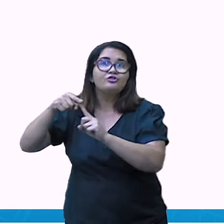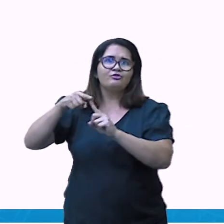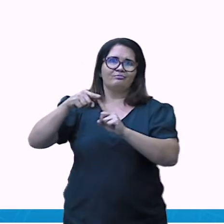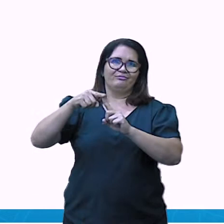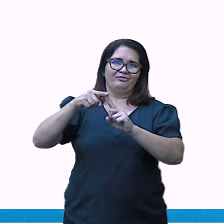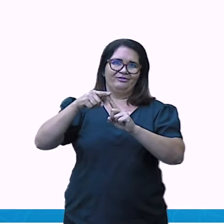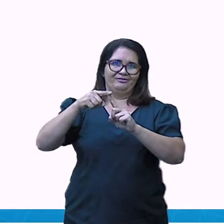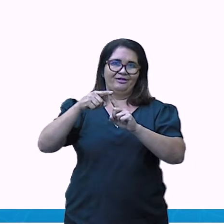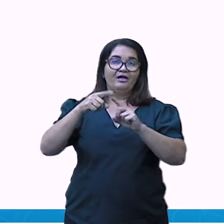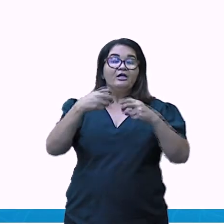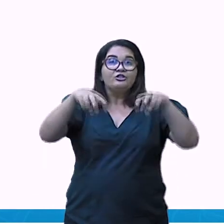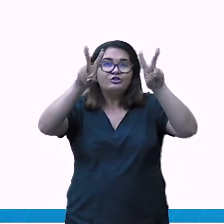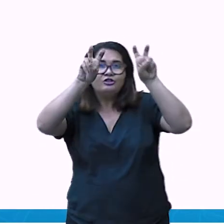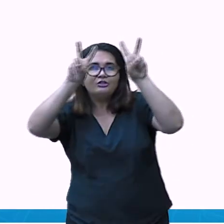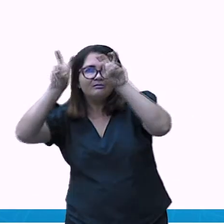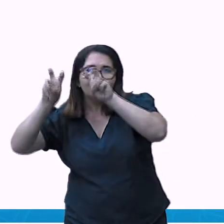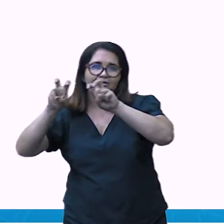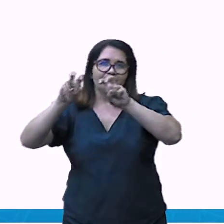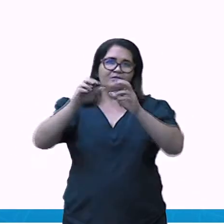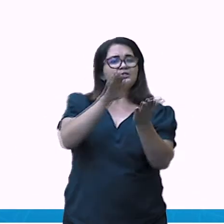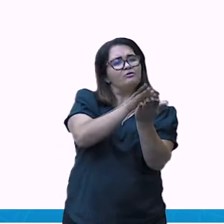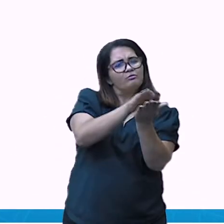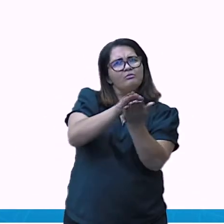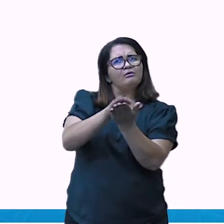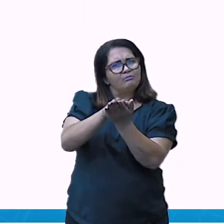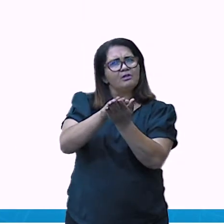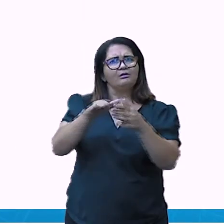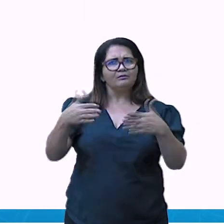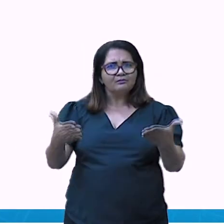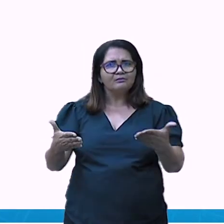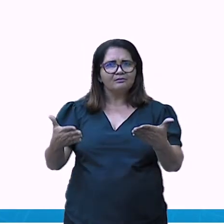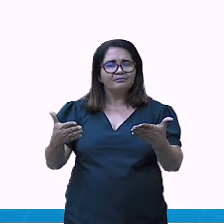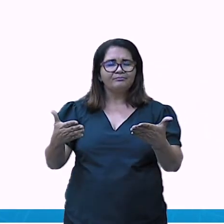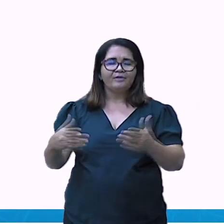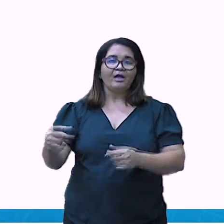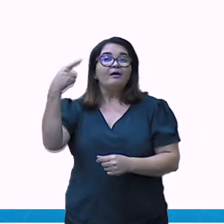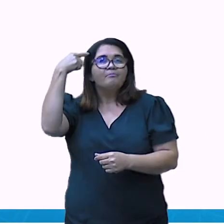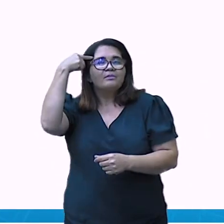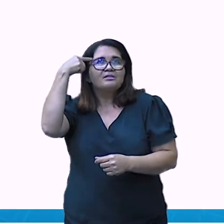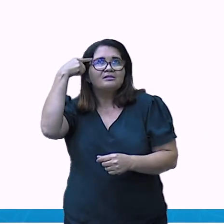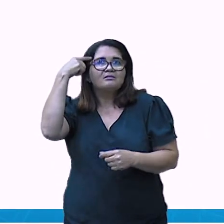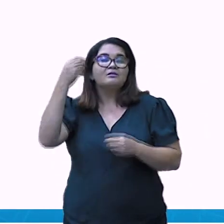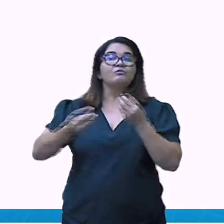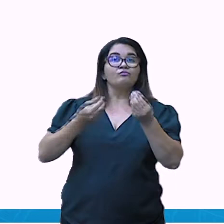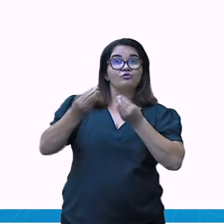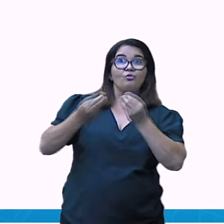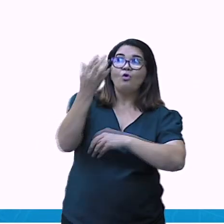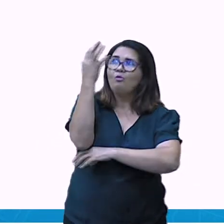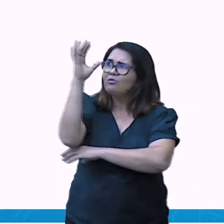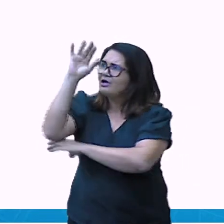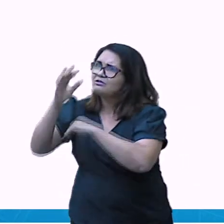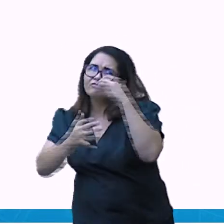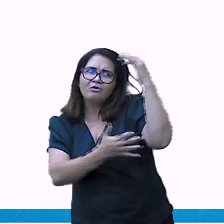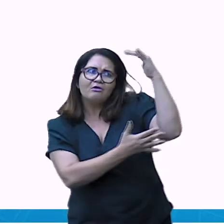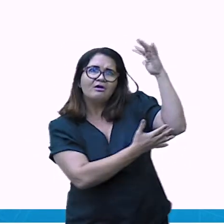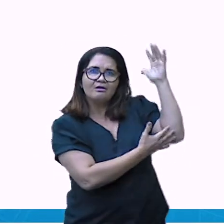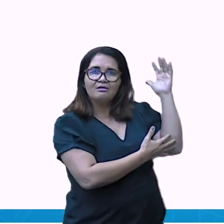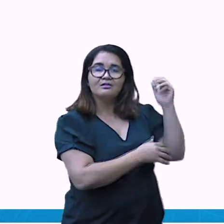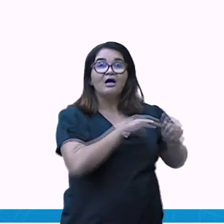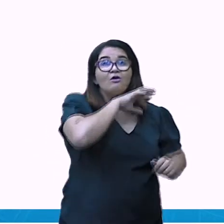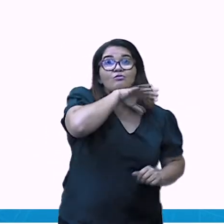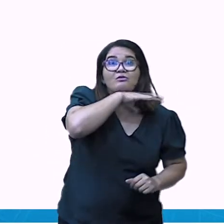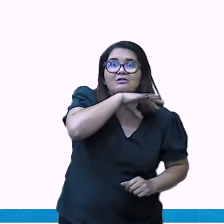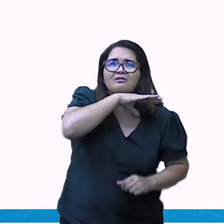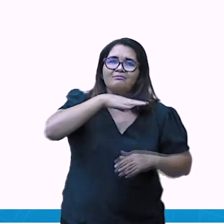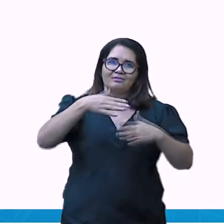os recursos naturais do nosso planeta. Pensando aí, né, sempre em reduzir os usos,